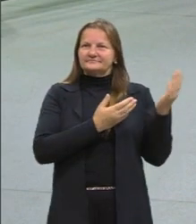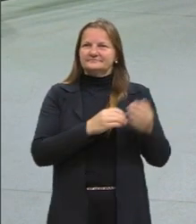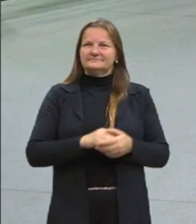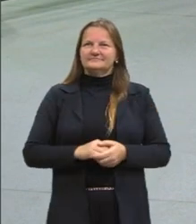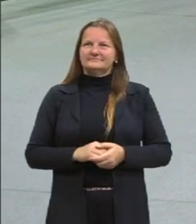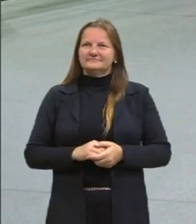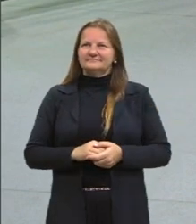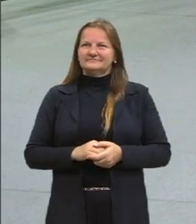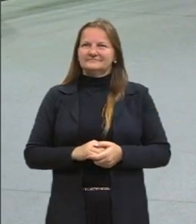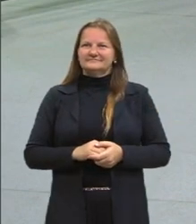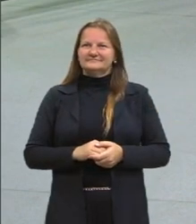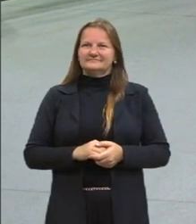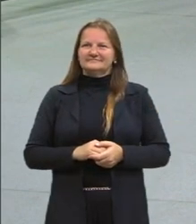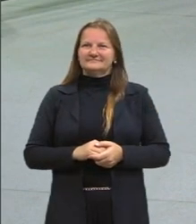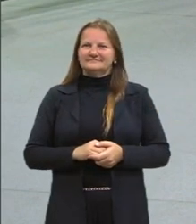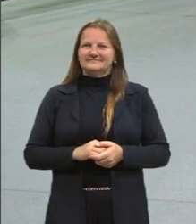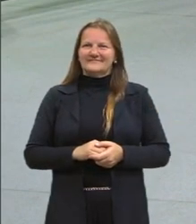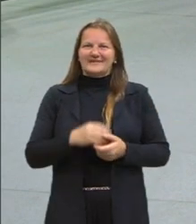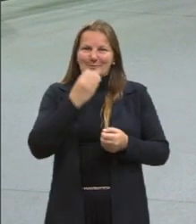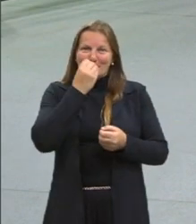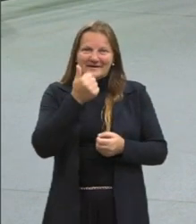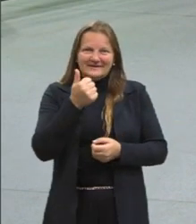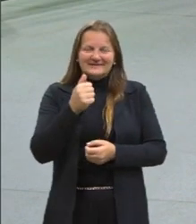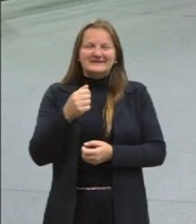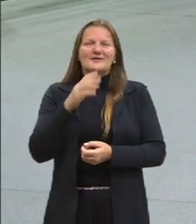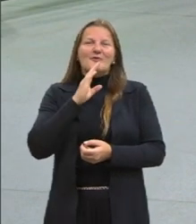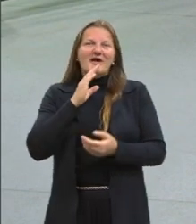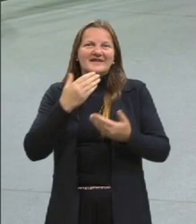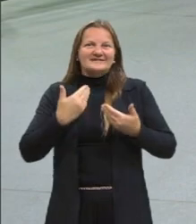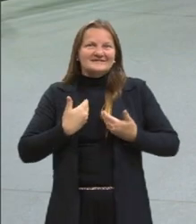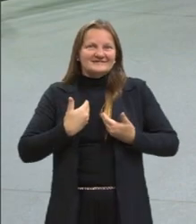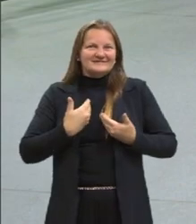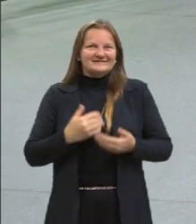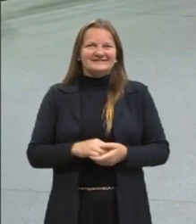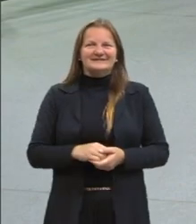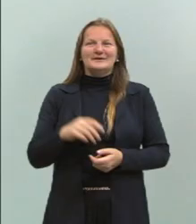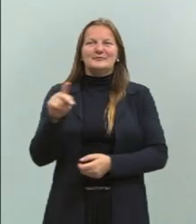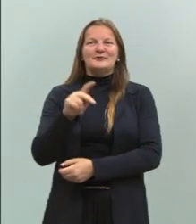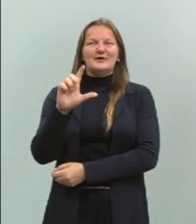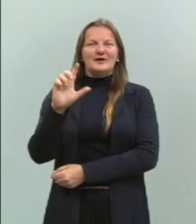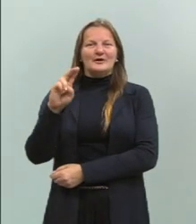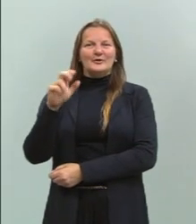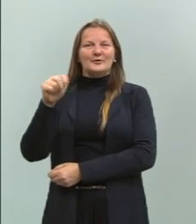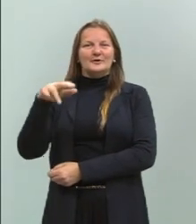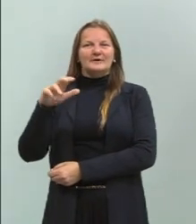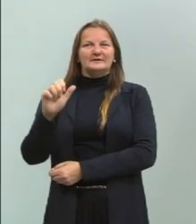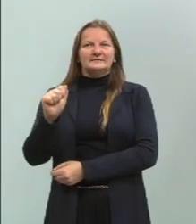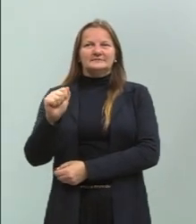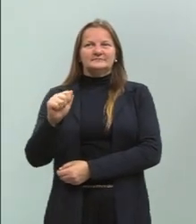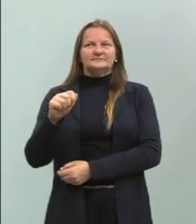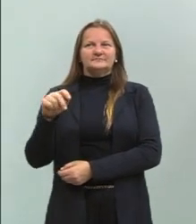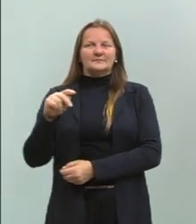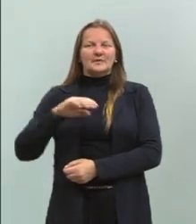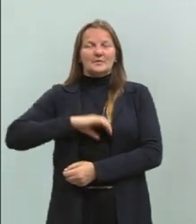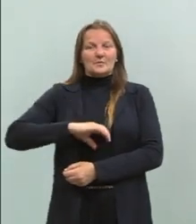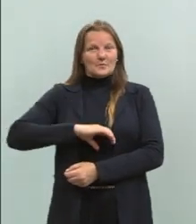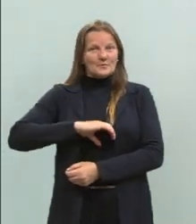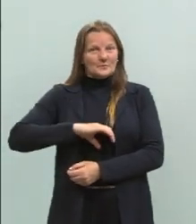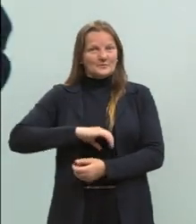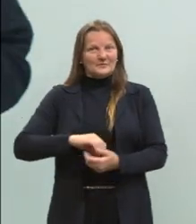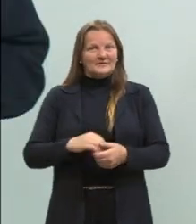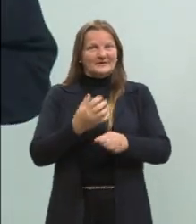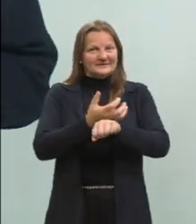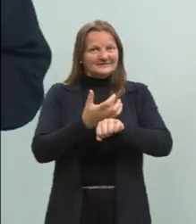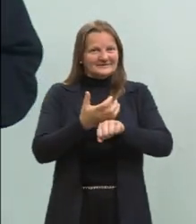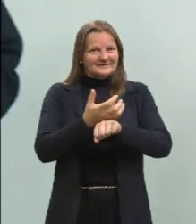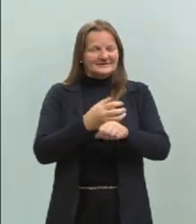portuguesa. Olá tudo bem com vocês? Vocês já me conhecem, sou a professora Luana, trabalho com vocês o componente curricular